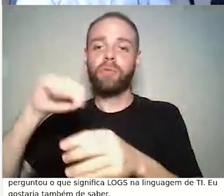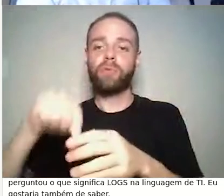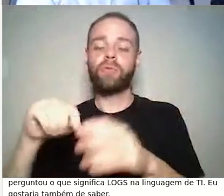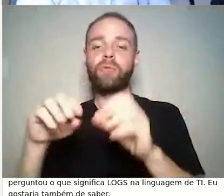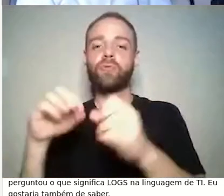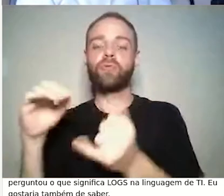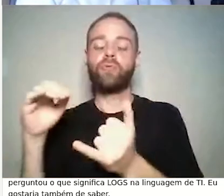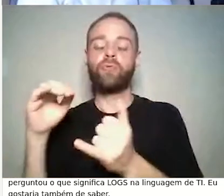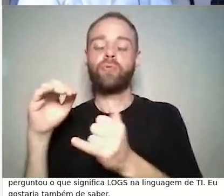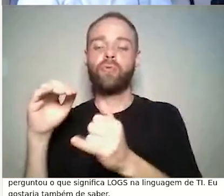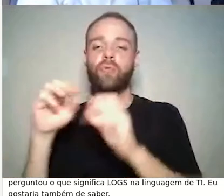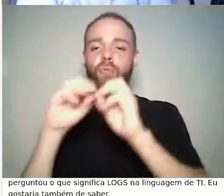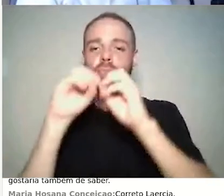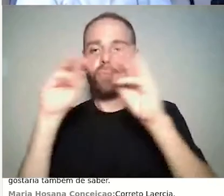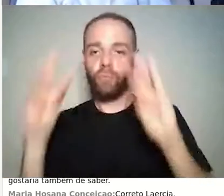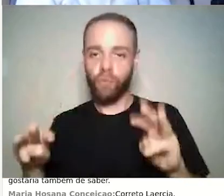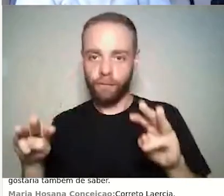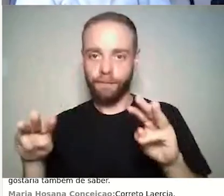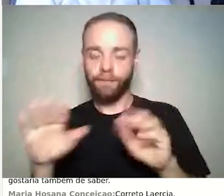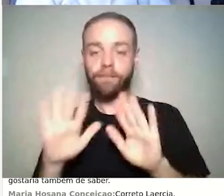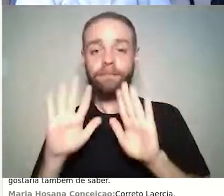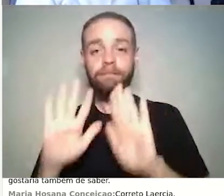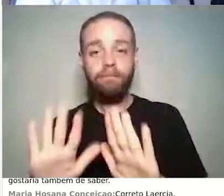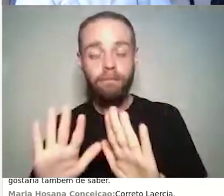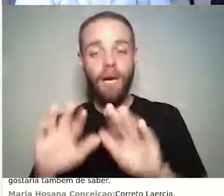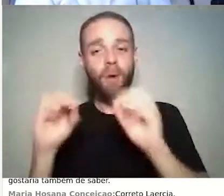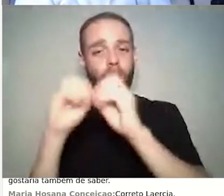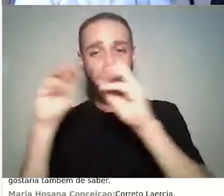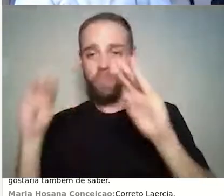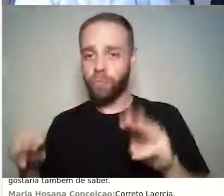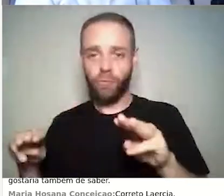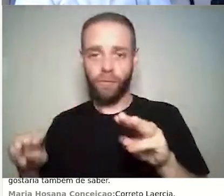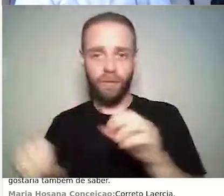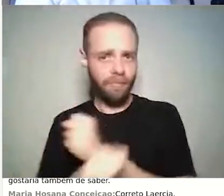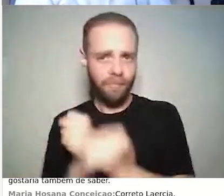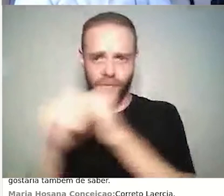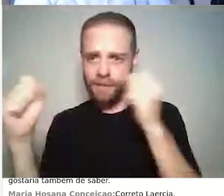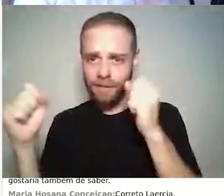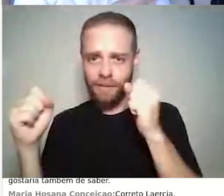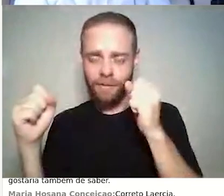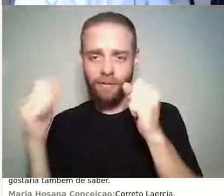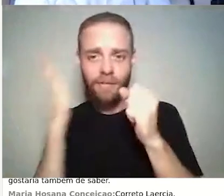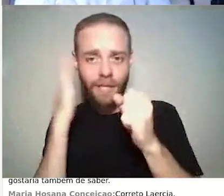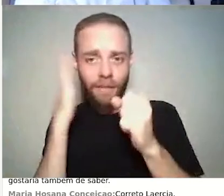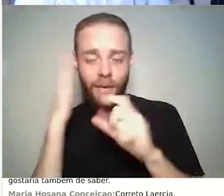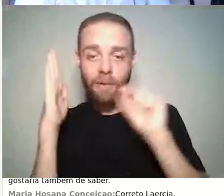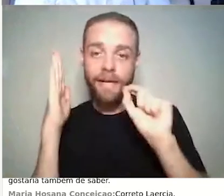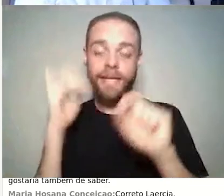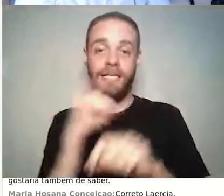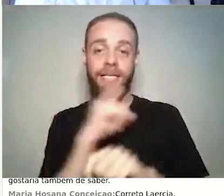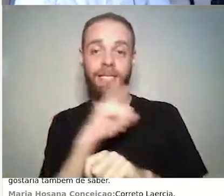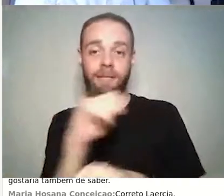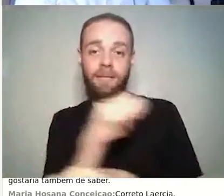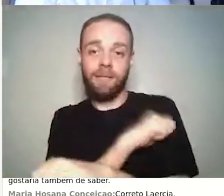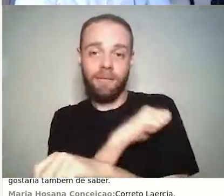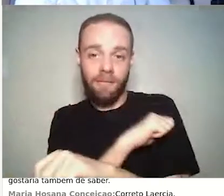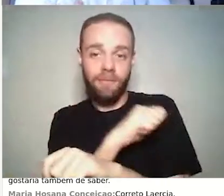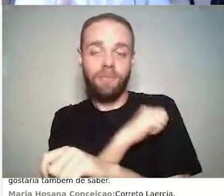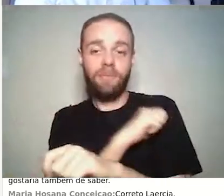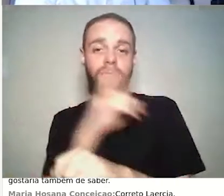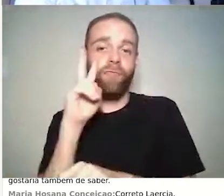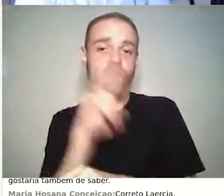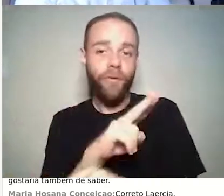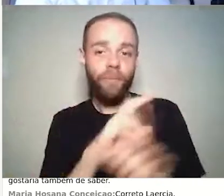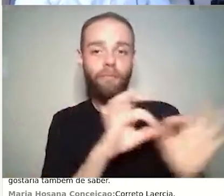O que o Moodle não será capaz de verificar, por exemplo, se o aluno viu o recurso todo.